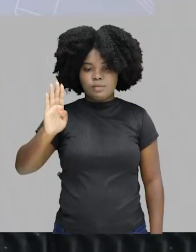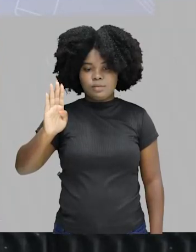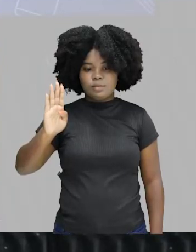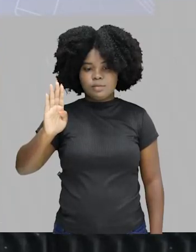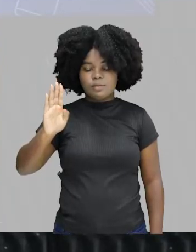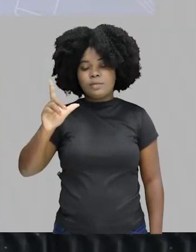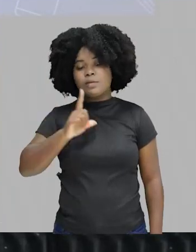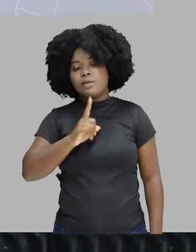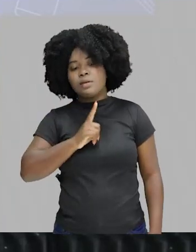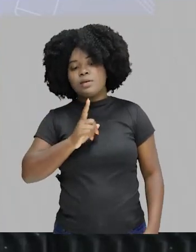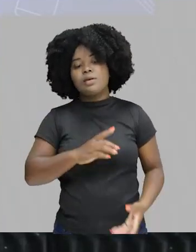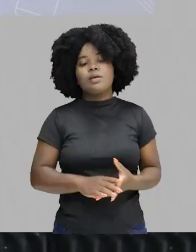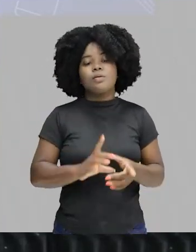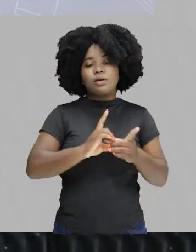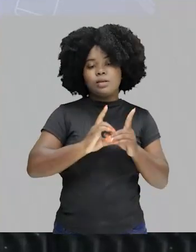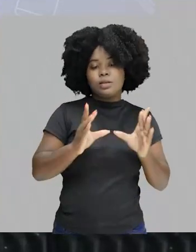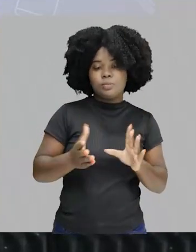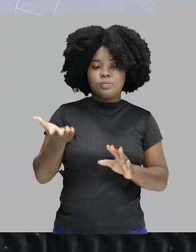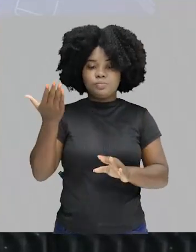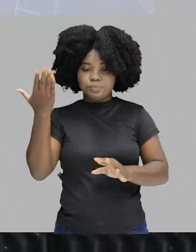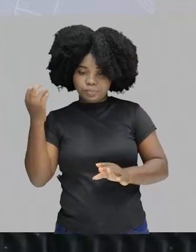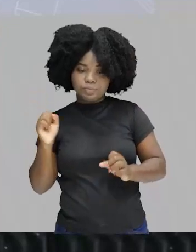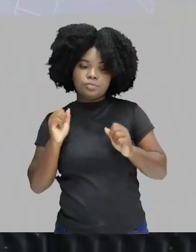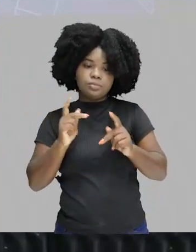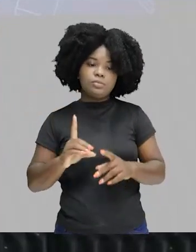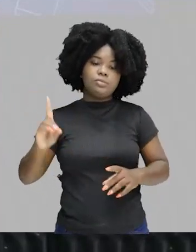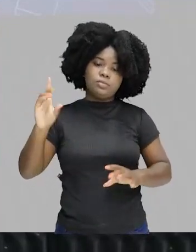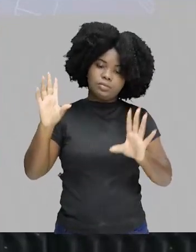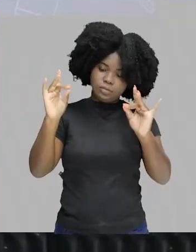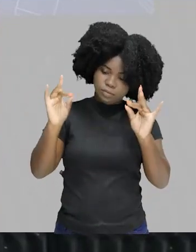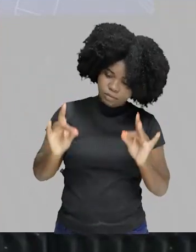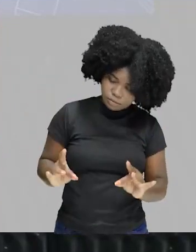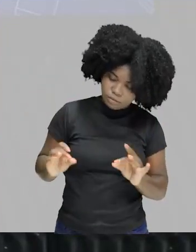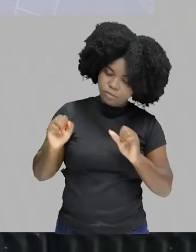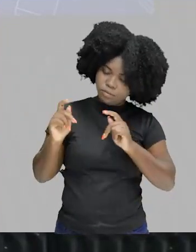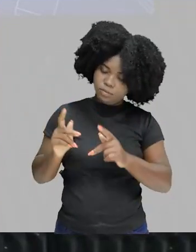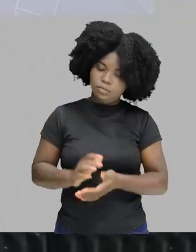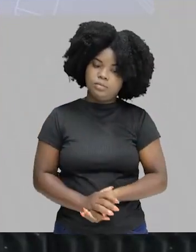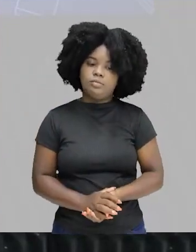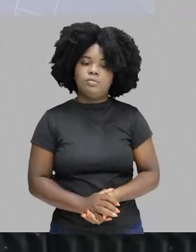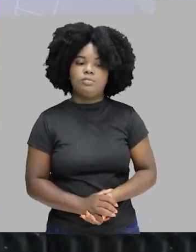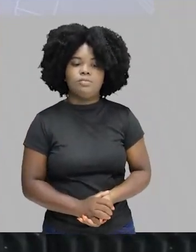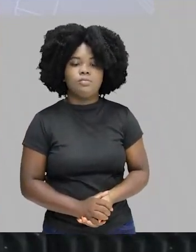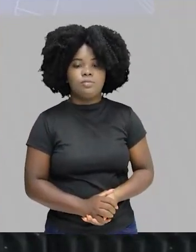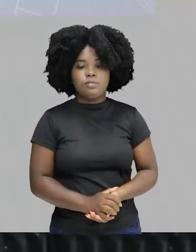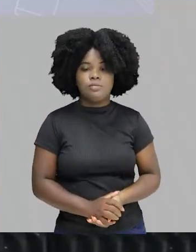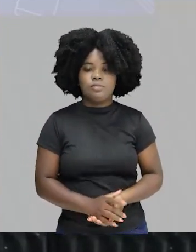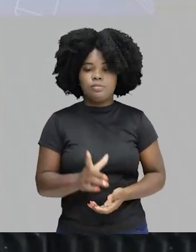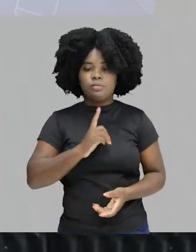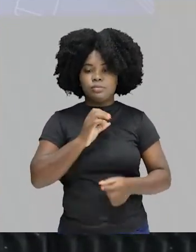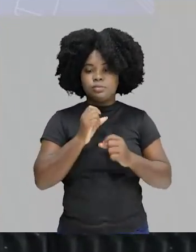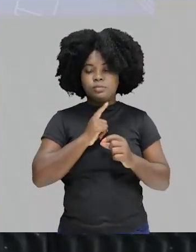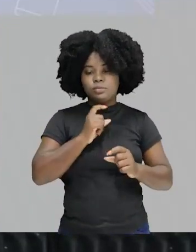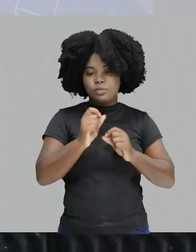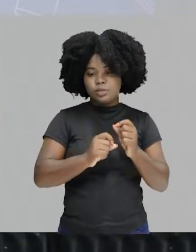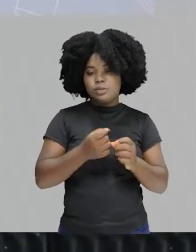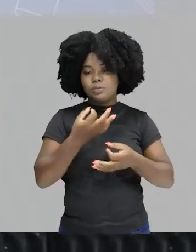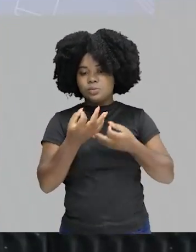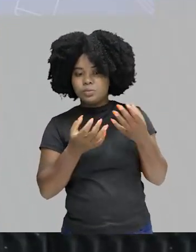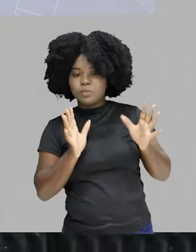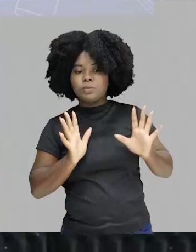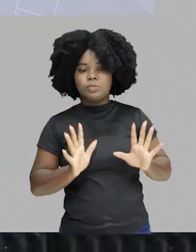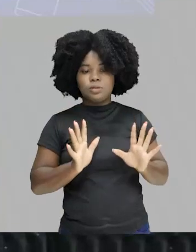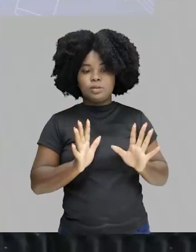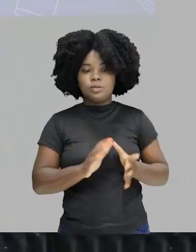que está sendo descrita aqui na letra B com maior cuidado. Então, quando eu pego a sugestão sobre os elementos que estão sendo